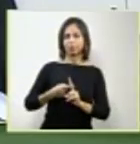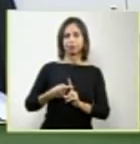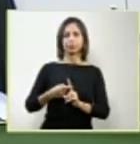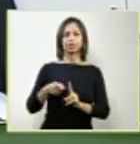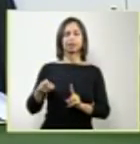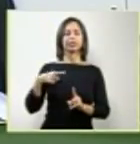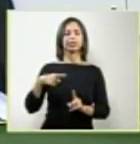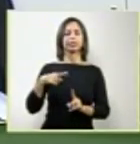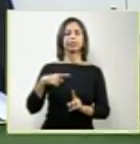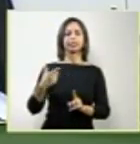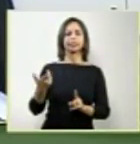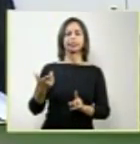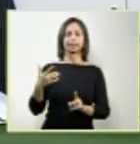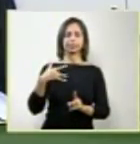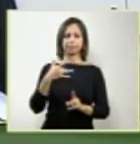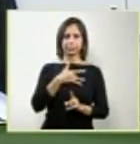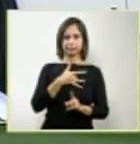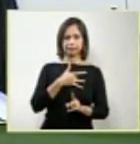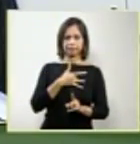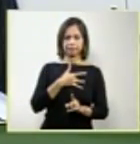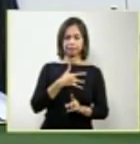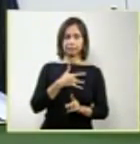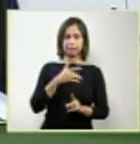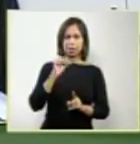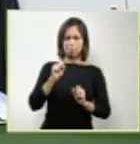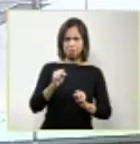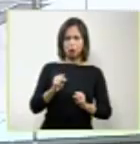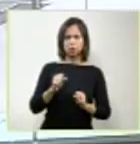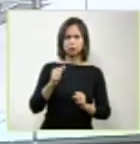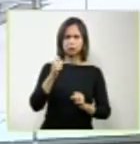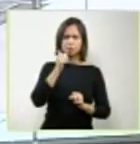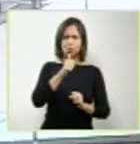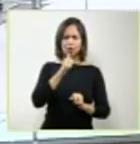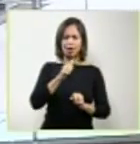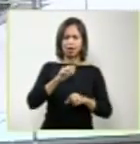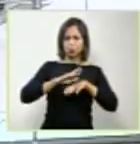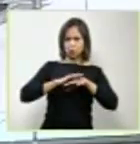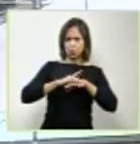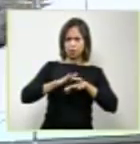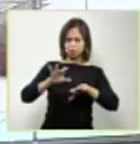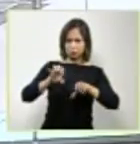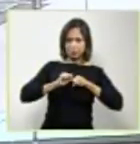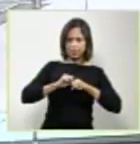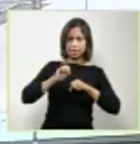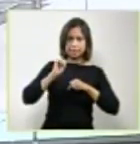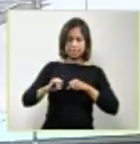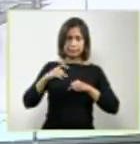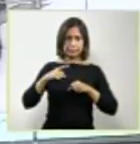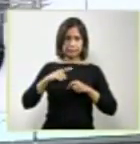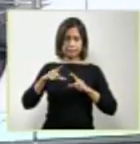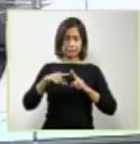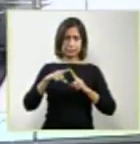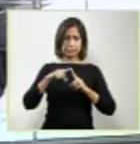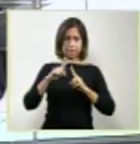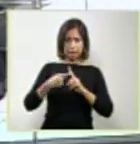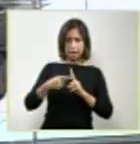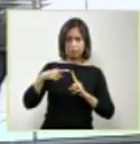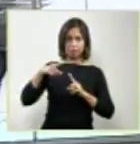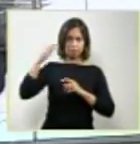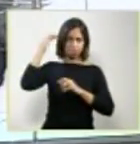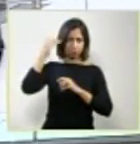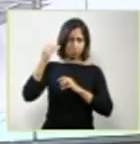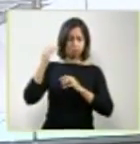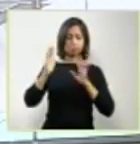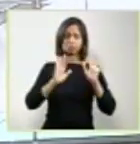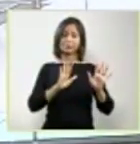pela gravidez de feto com anencefalia? Excelência, veja bem, eu sou cardiologista, mas é